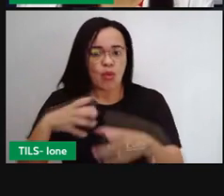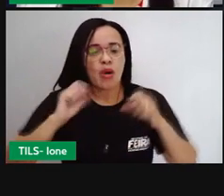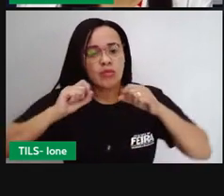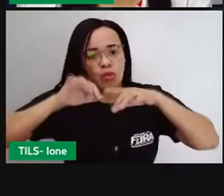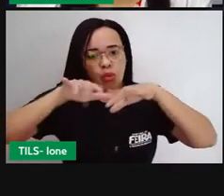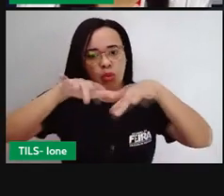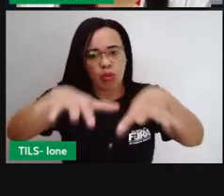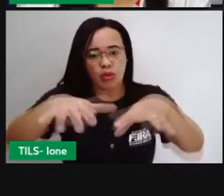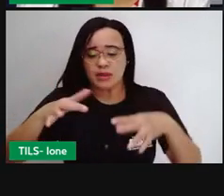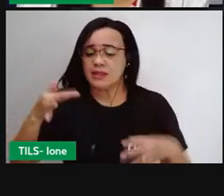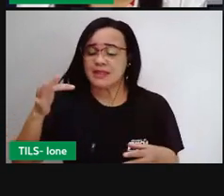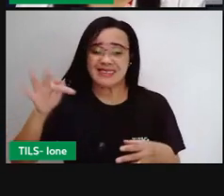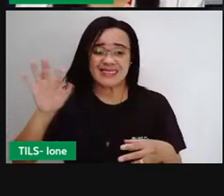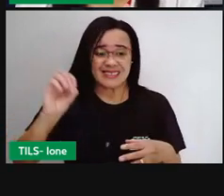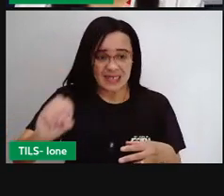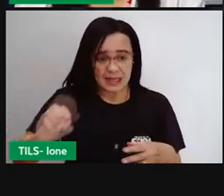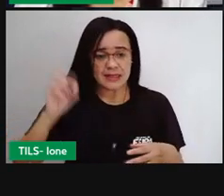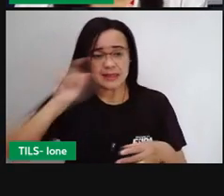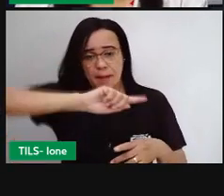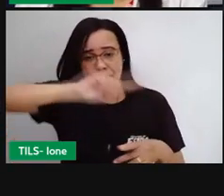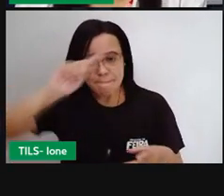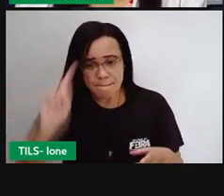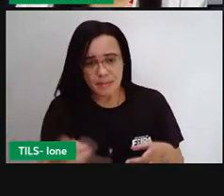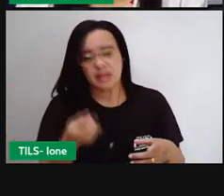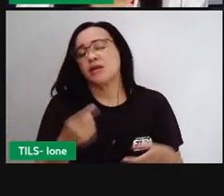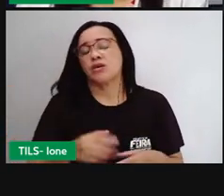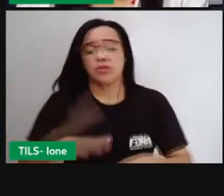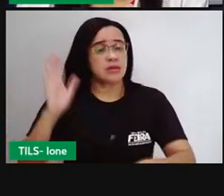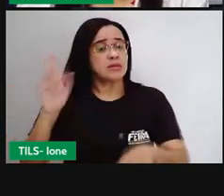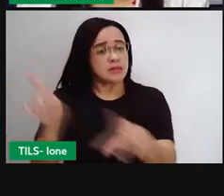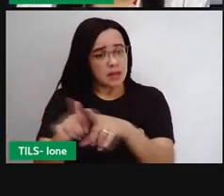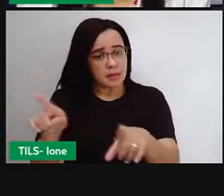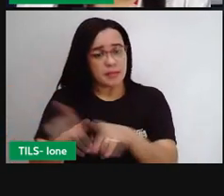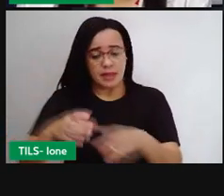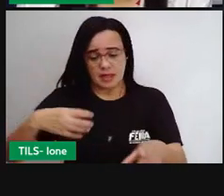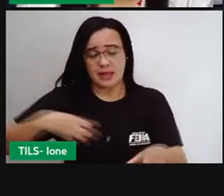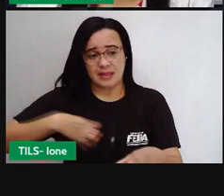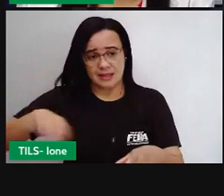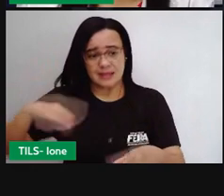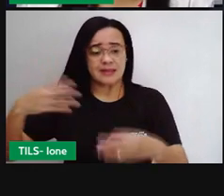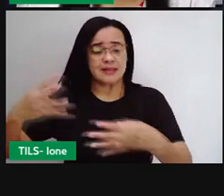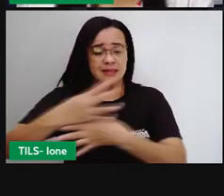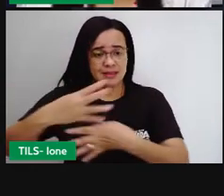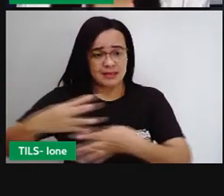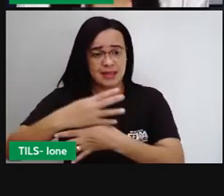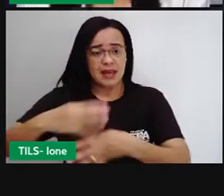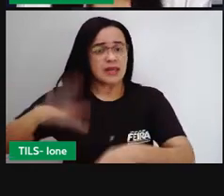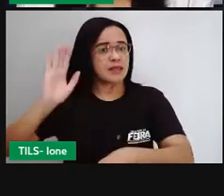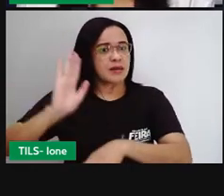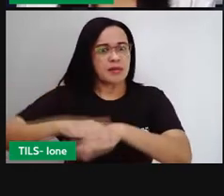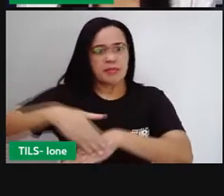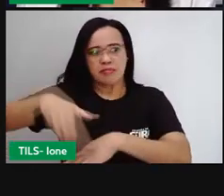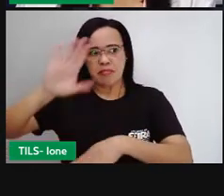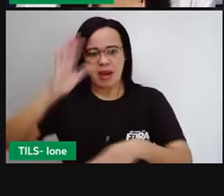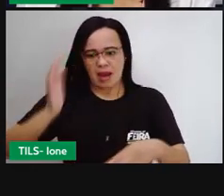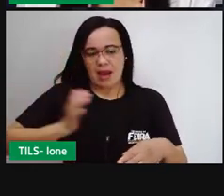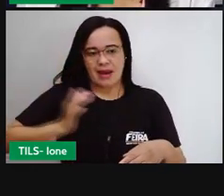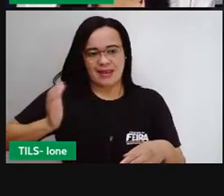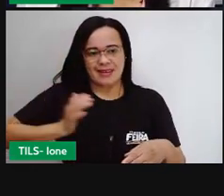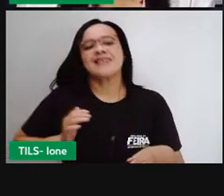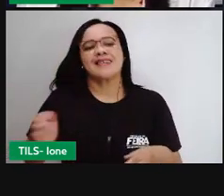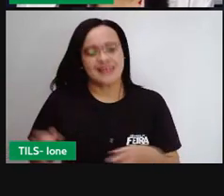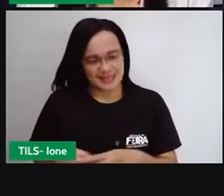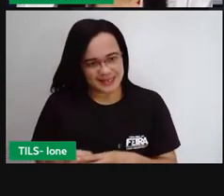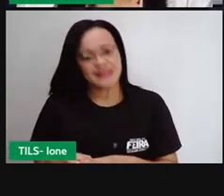Lisboa, e a mais rica do Brasil. Então, apesar de Salvador ter toda essa importância e esse destaque, a